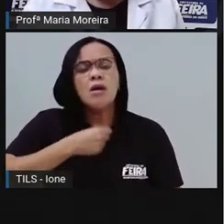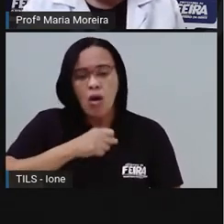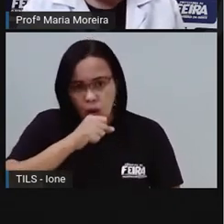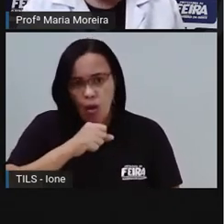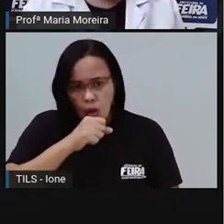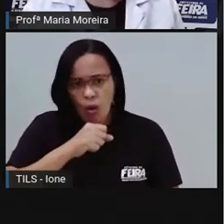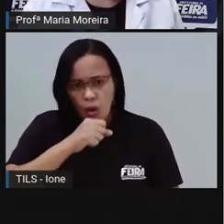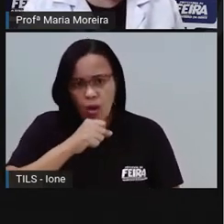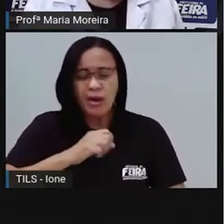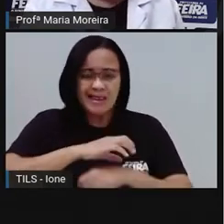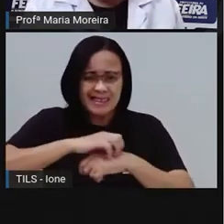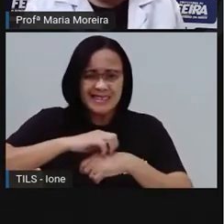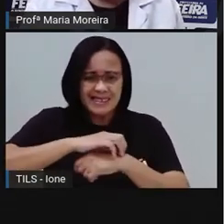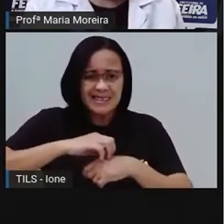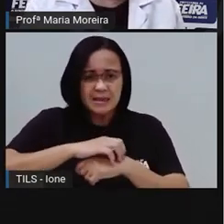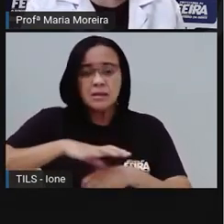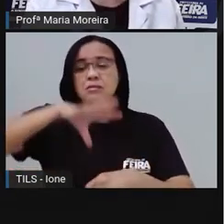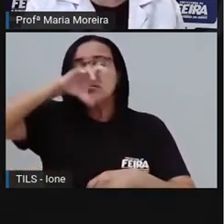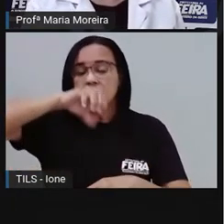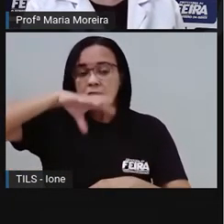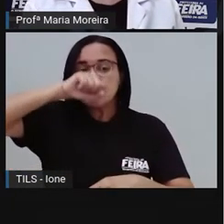alergias.